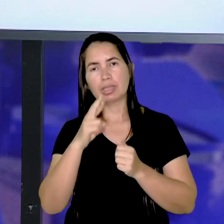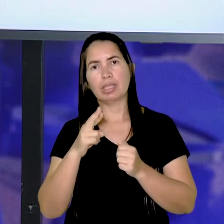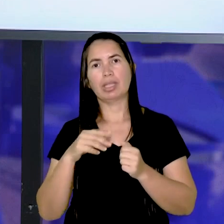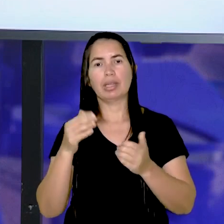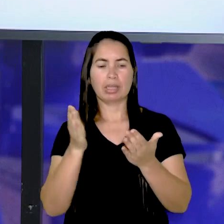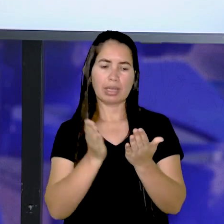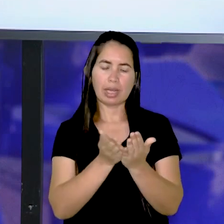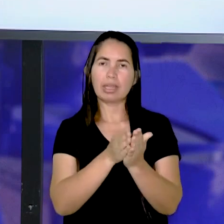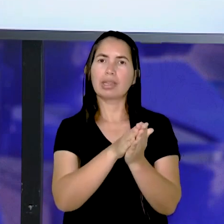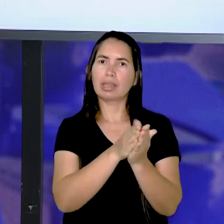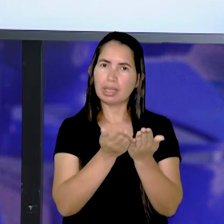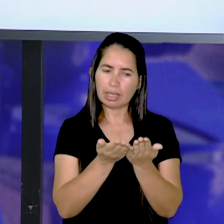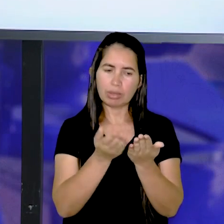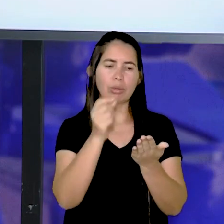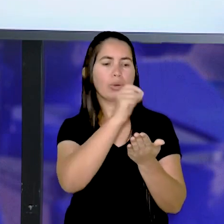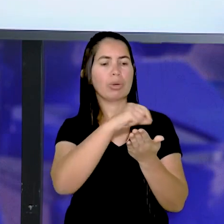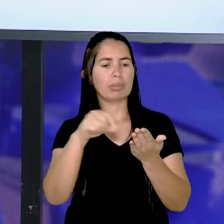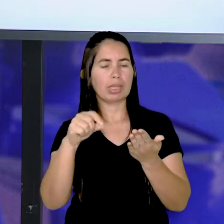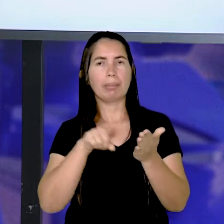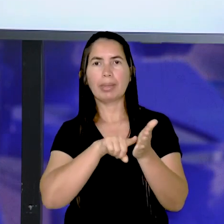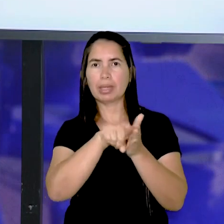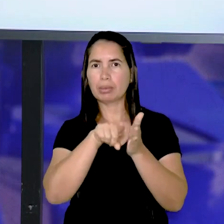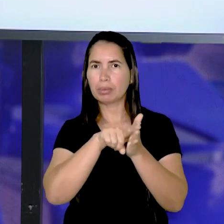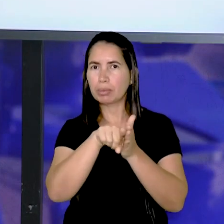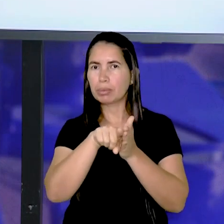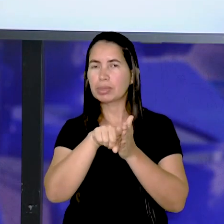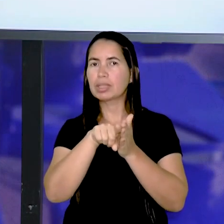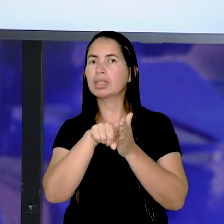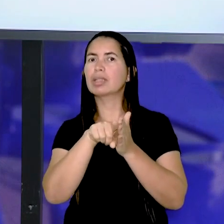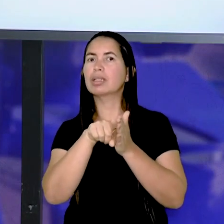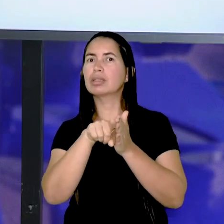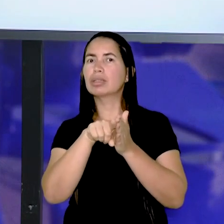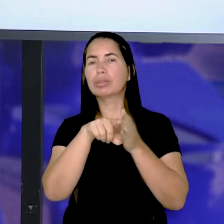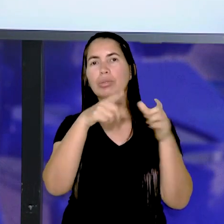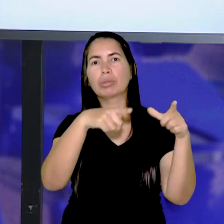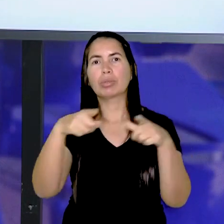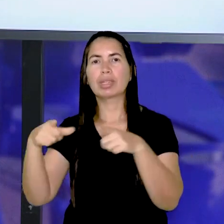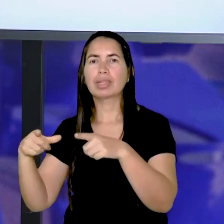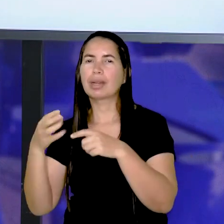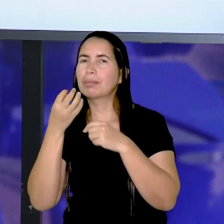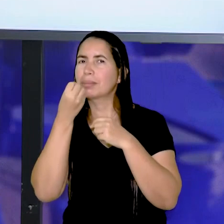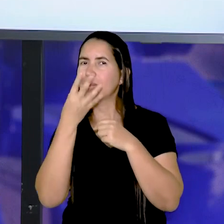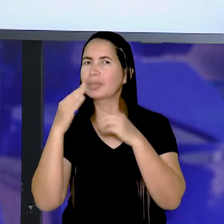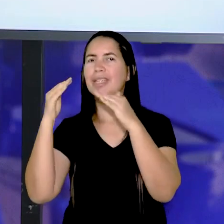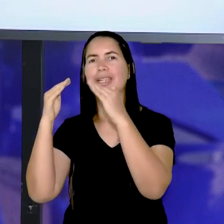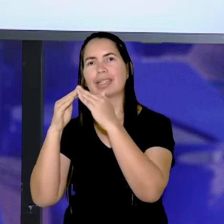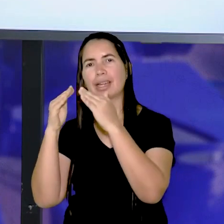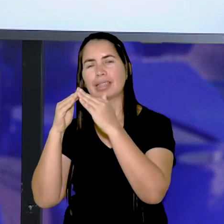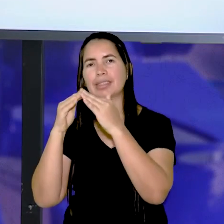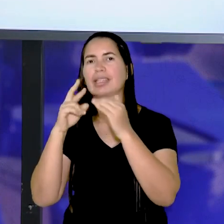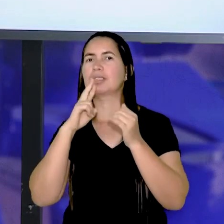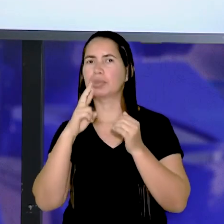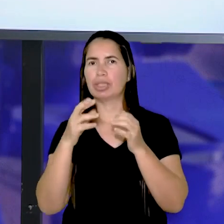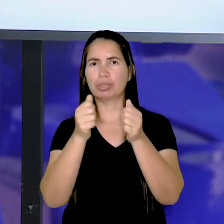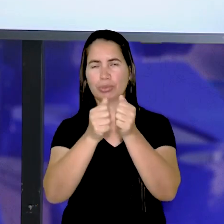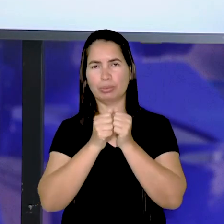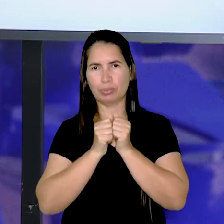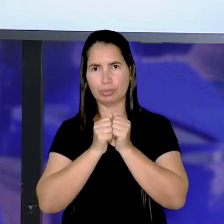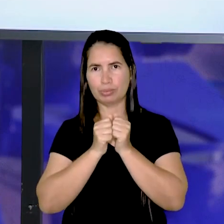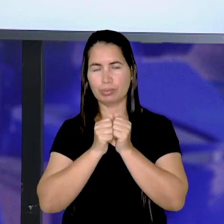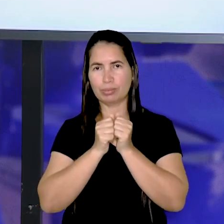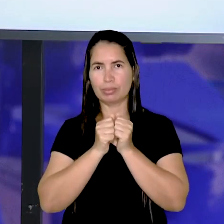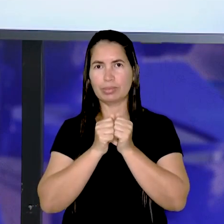cadernos, copiem as perguntas bem direitinho no lugar bem agradável da casa de vocês e vamos responder junto comigo.